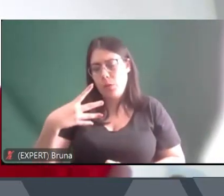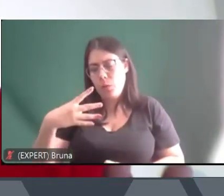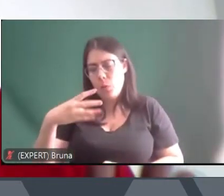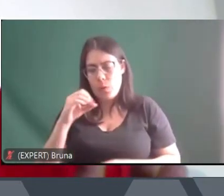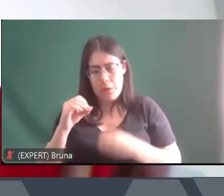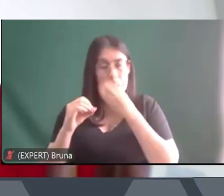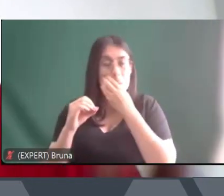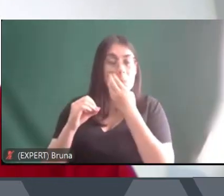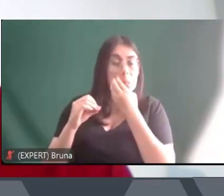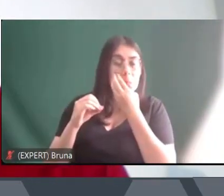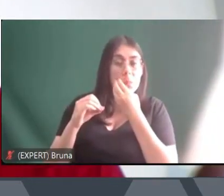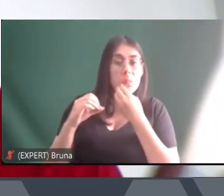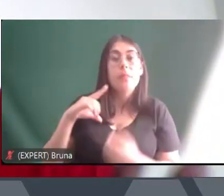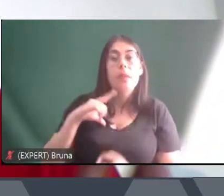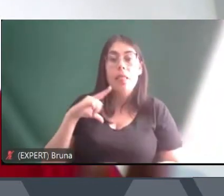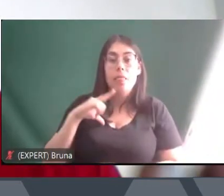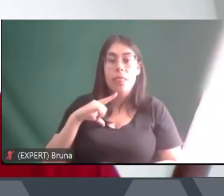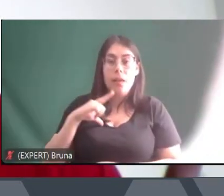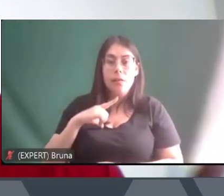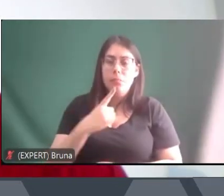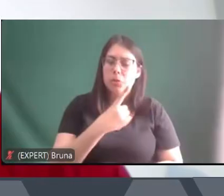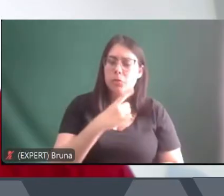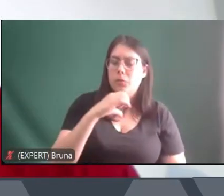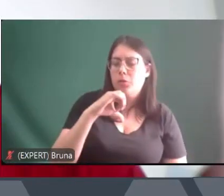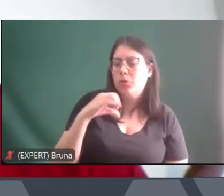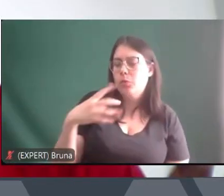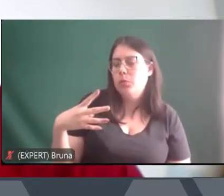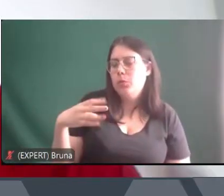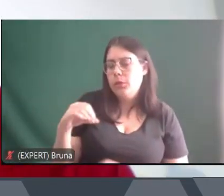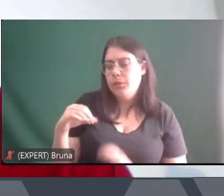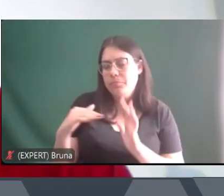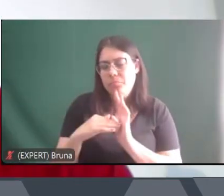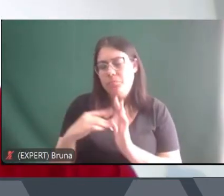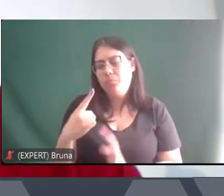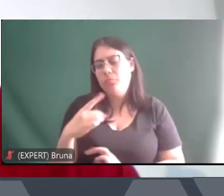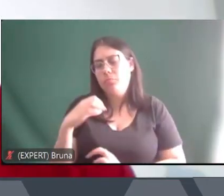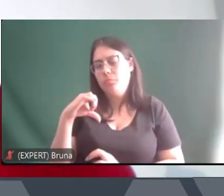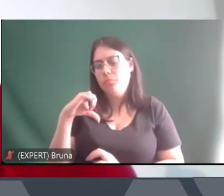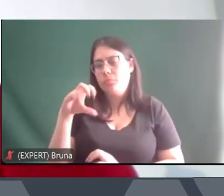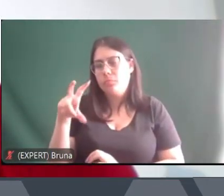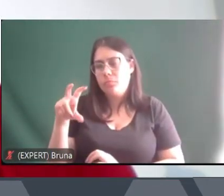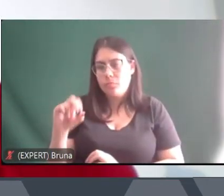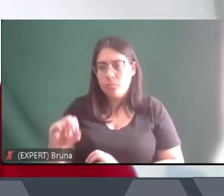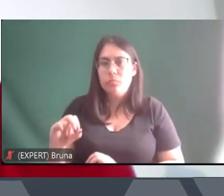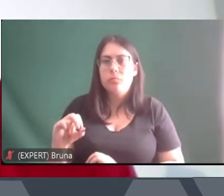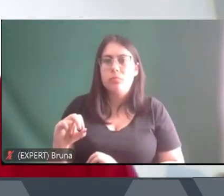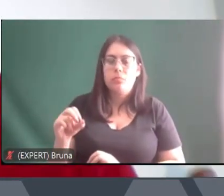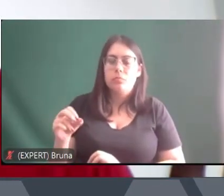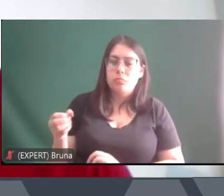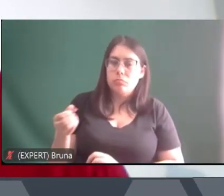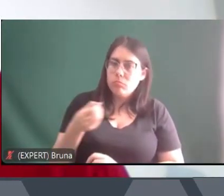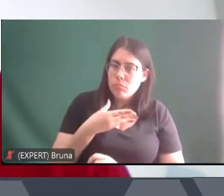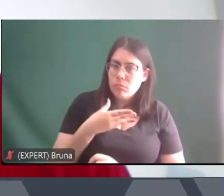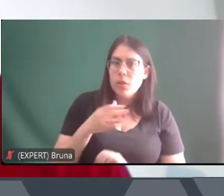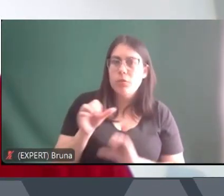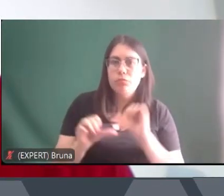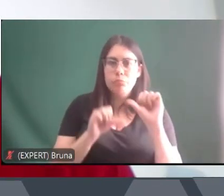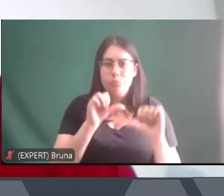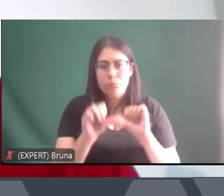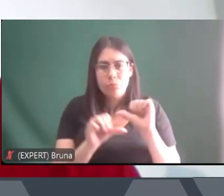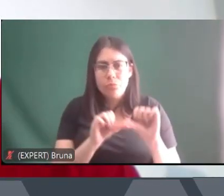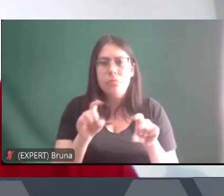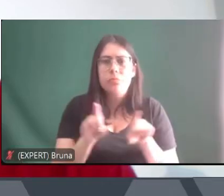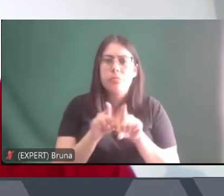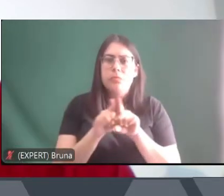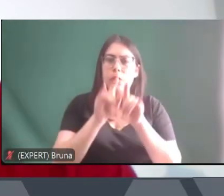Existe, a partir de 1940, 1950, um processo de modernização a partir das cidades e dos grandes veículos de